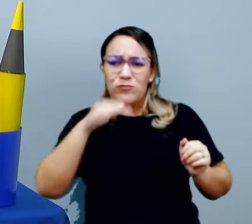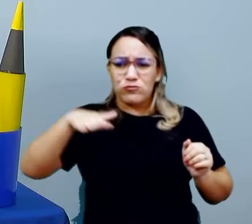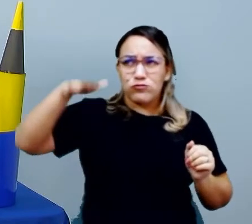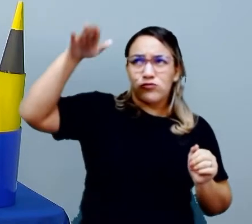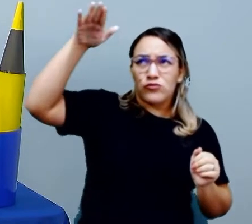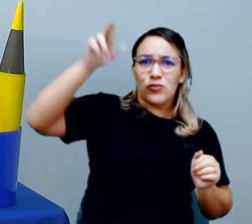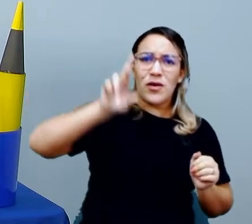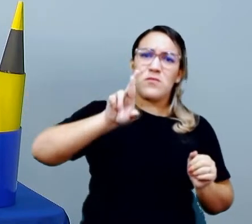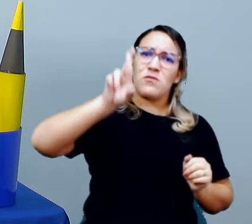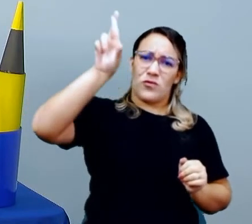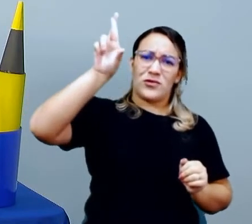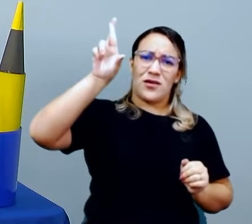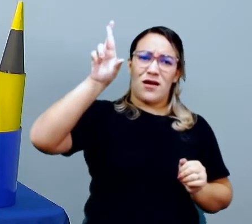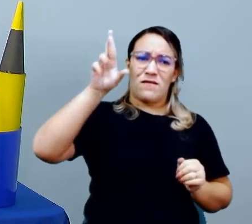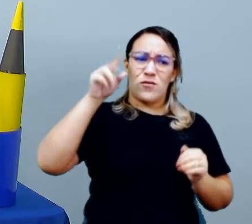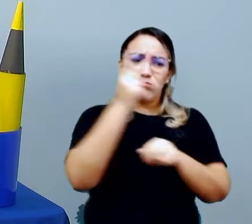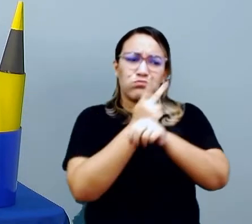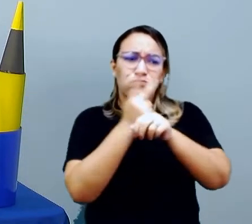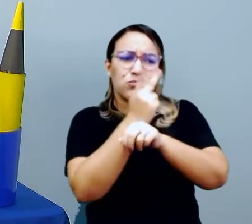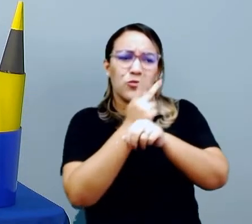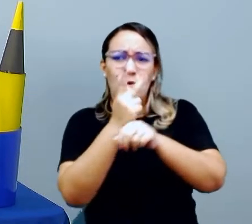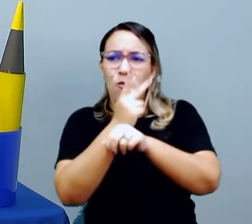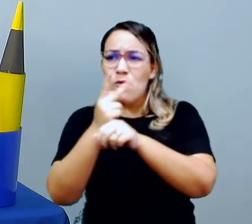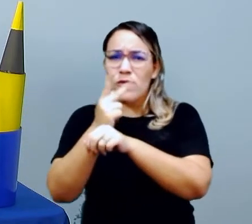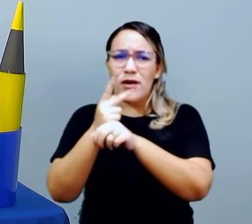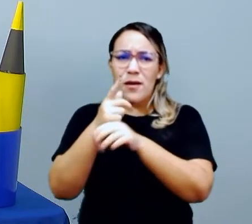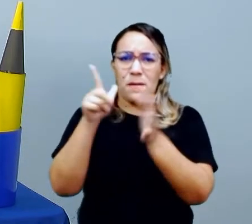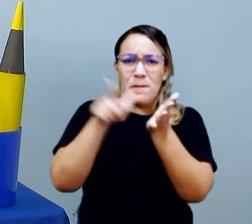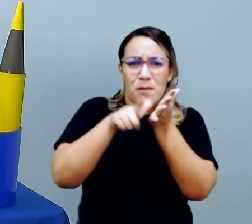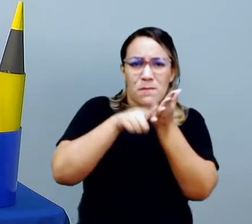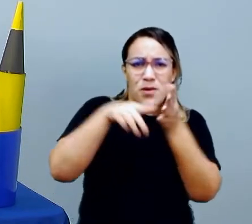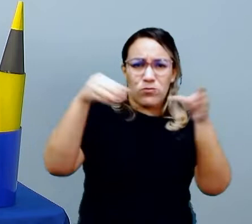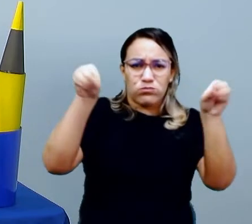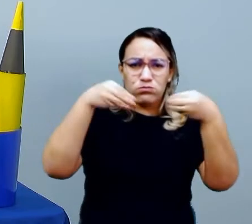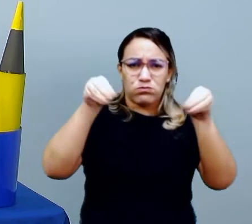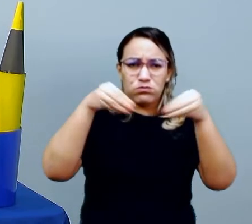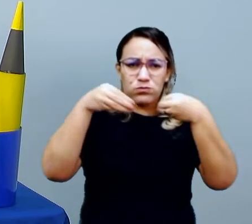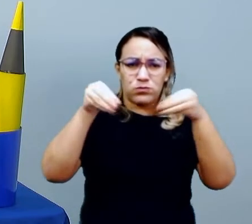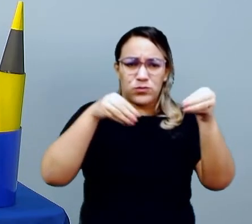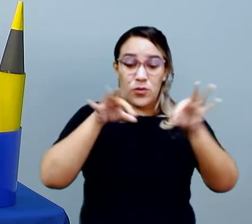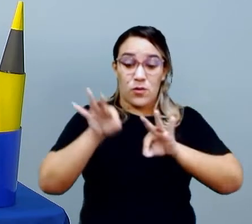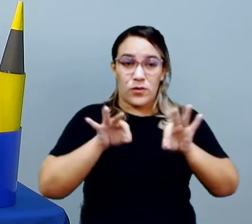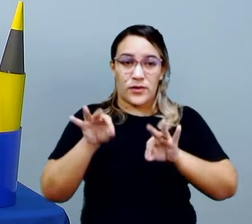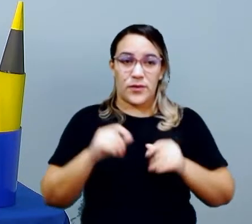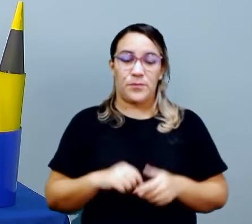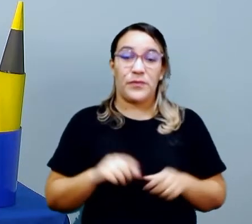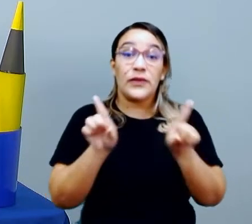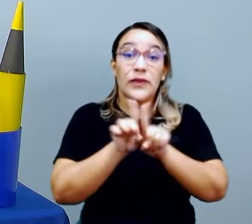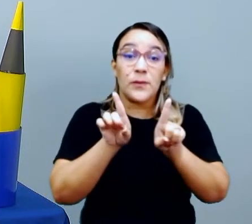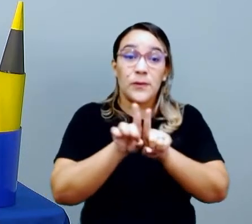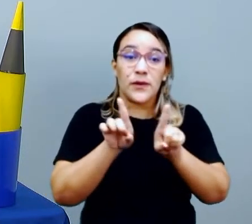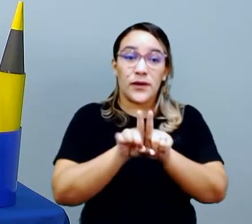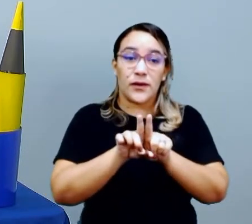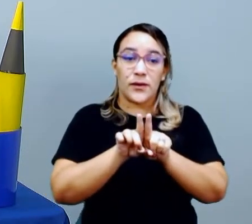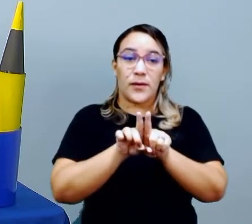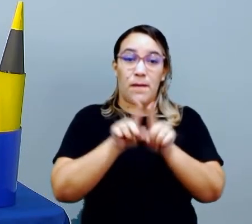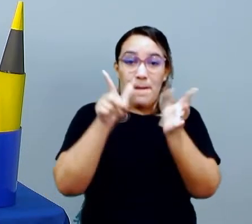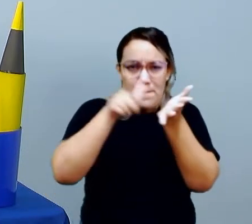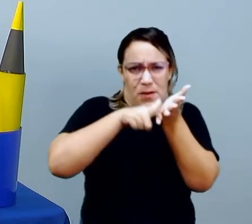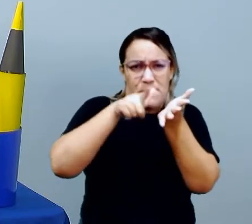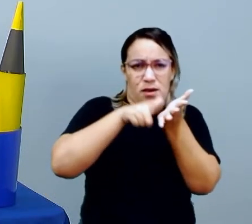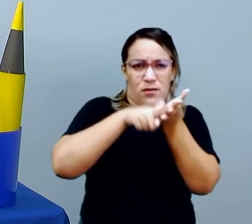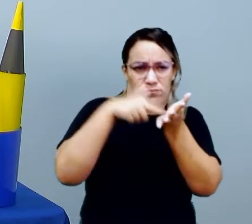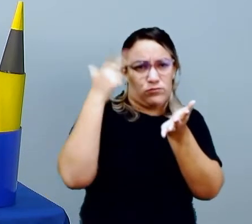de papelão assim como esse, um retângulo, tá? Para a gente fazer o nosso semáforo. Também vamos precisar de